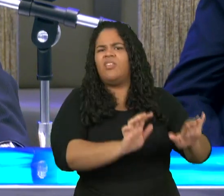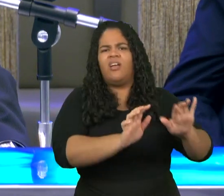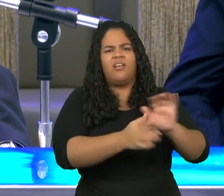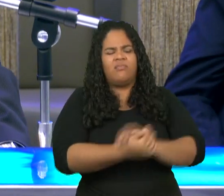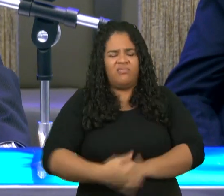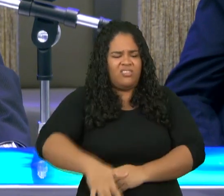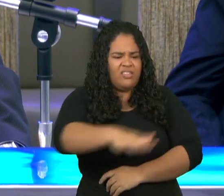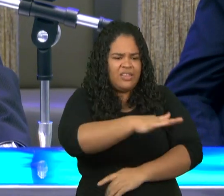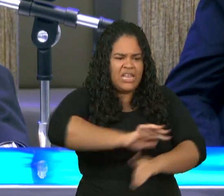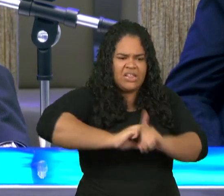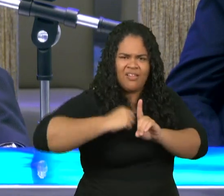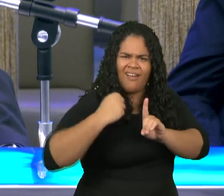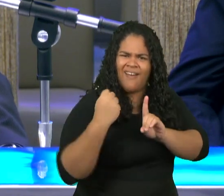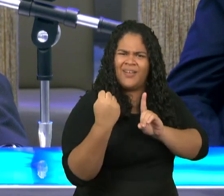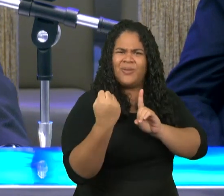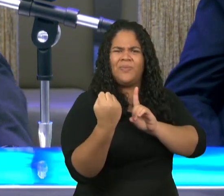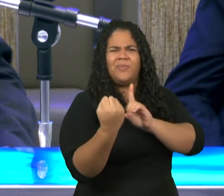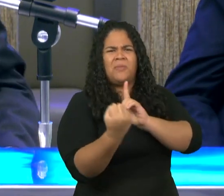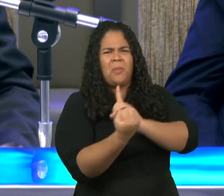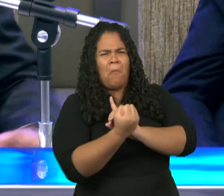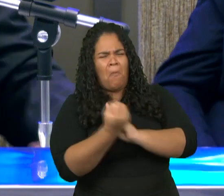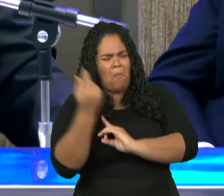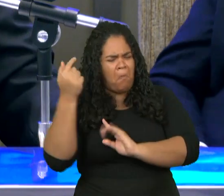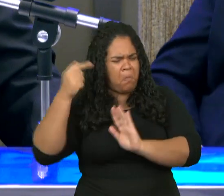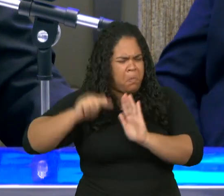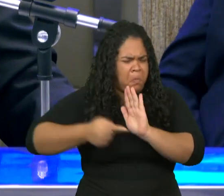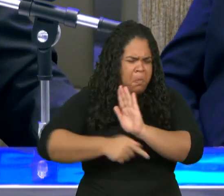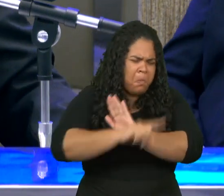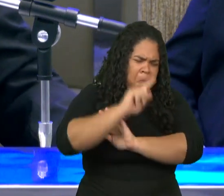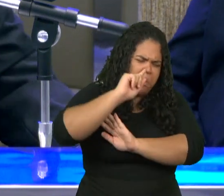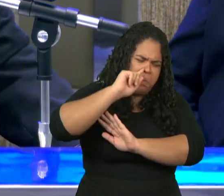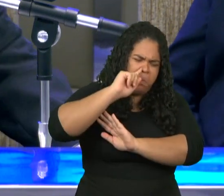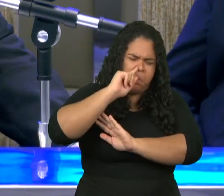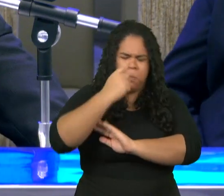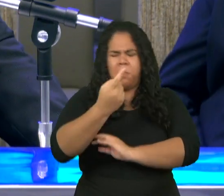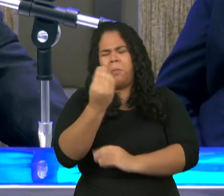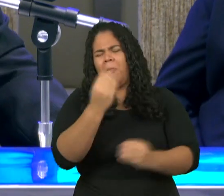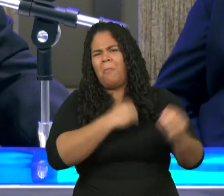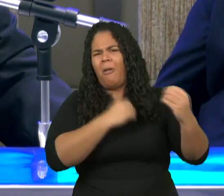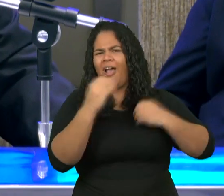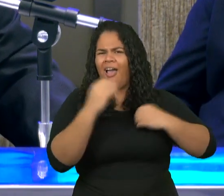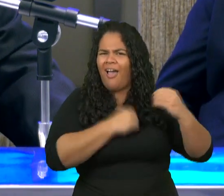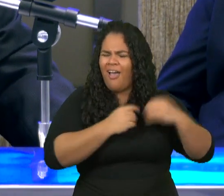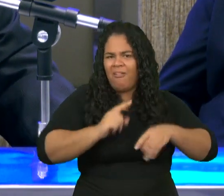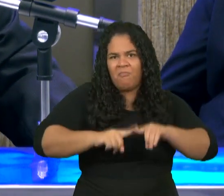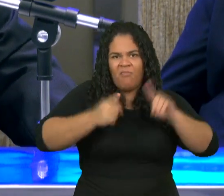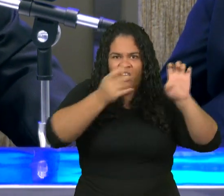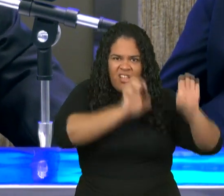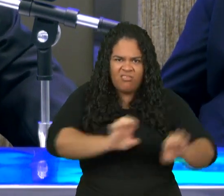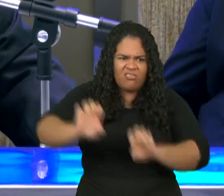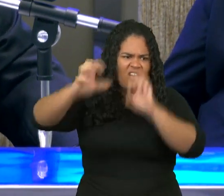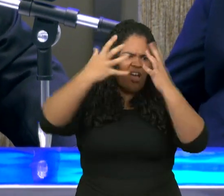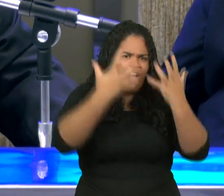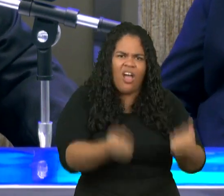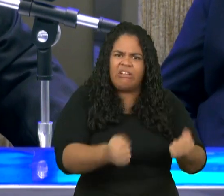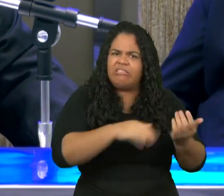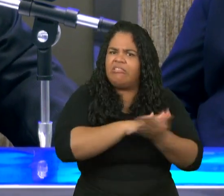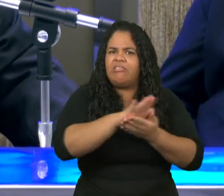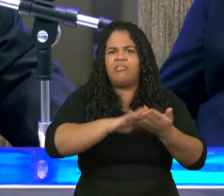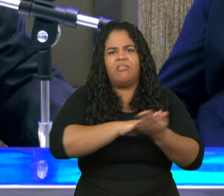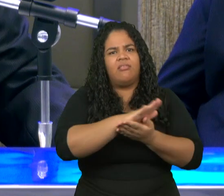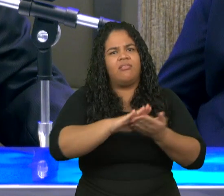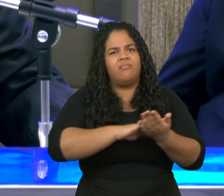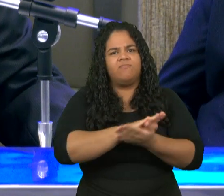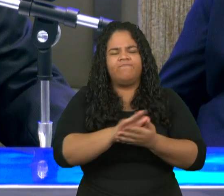correnteza da sociedade que ele vivia ele reprovava os atos da sociedade que ele vivia